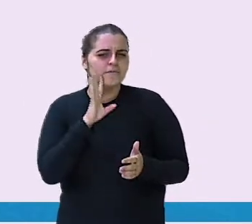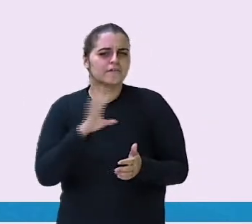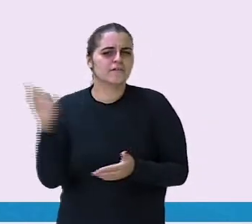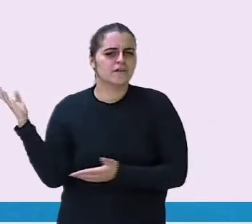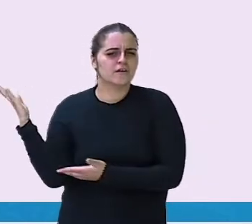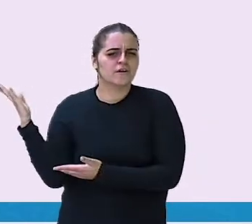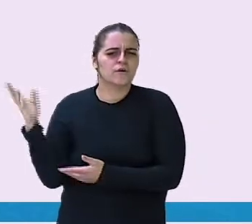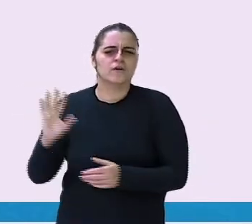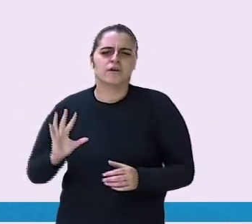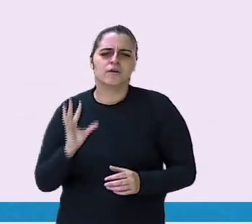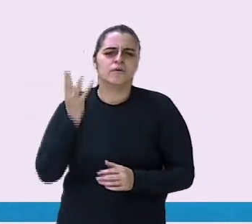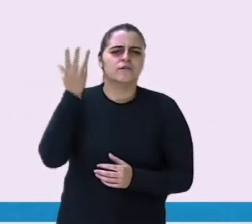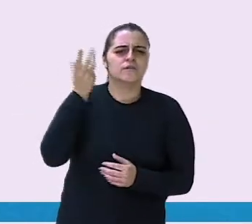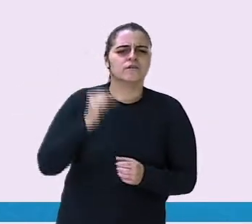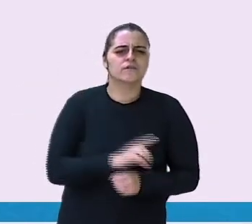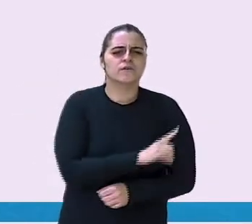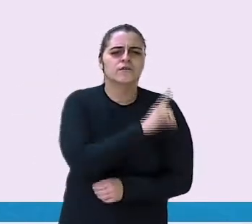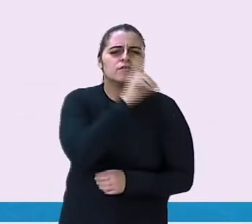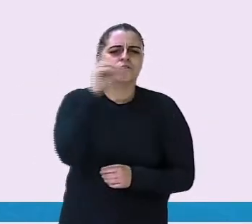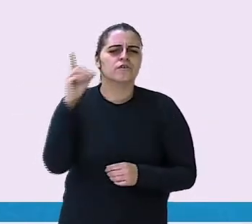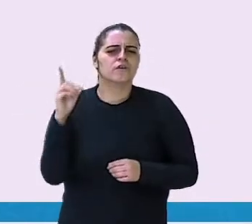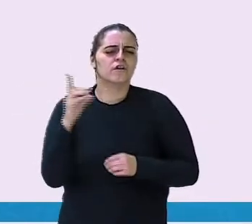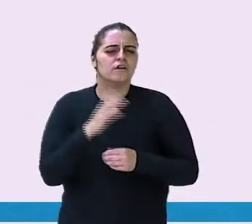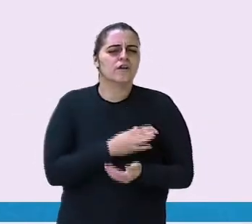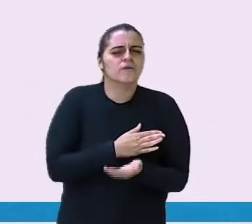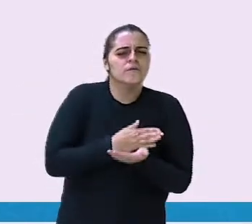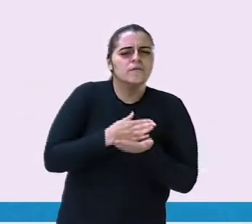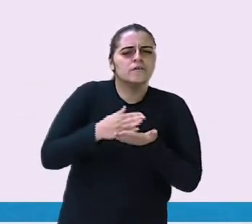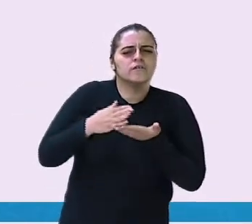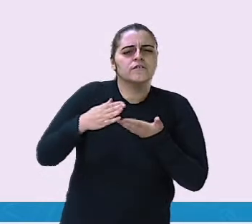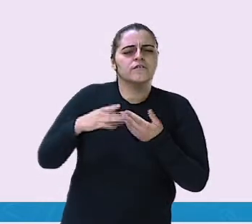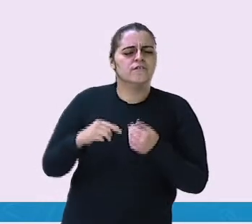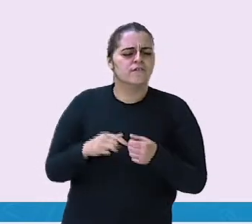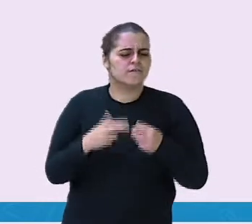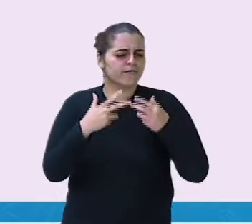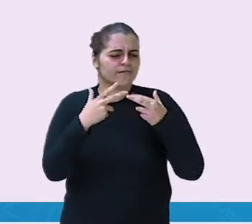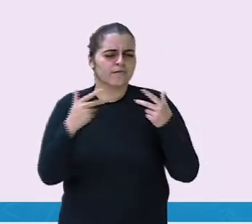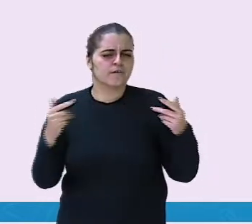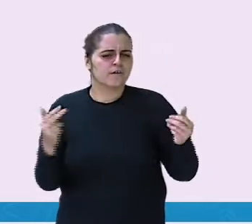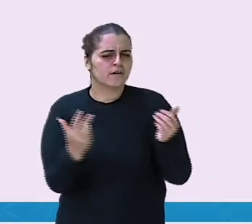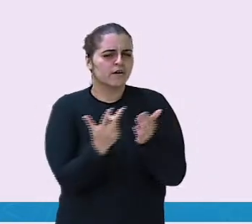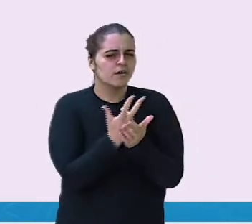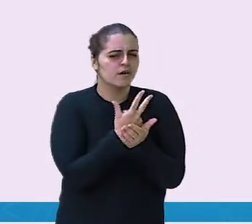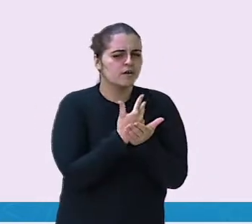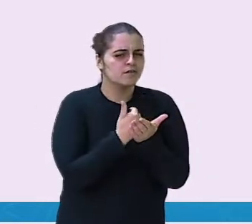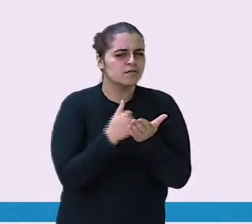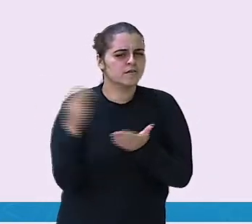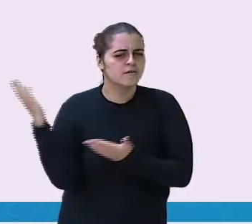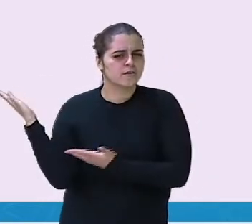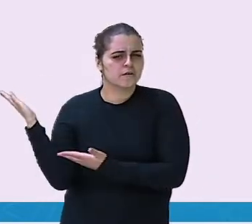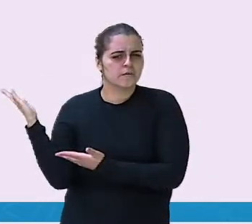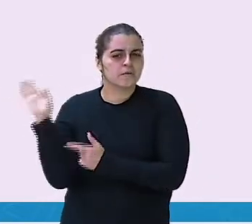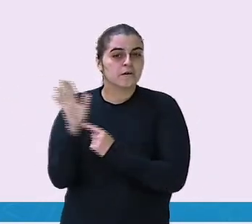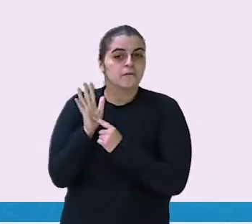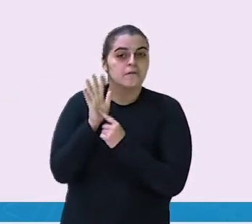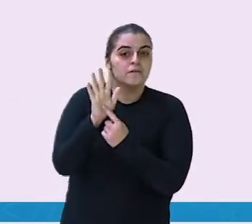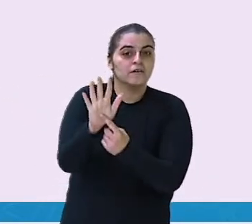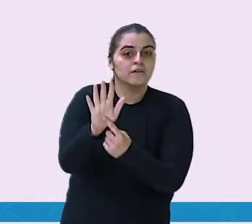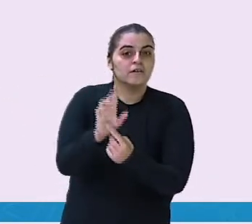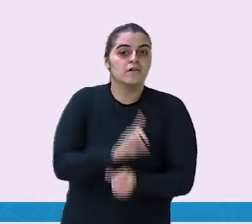do que aconteceu no início. Ele foi colocando várias fotos para falar um pouco